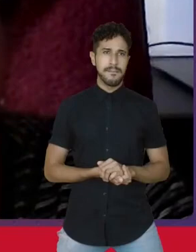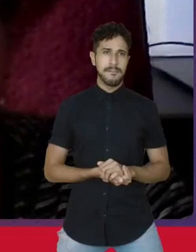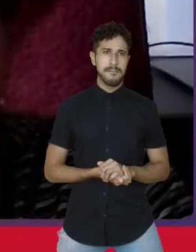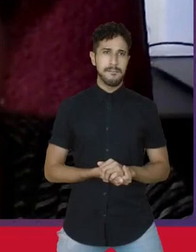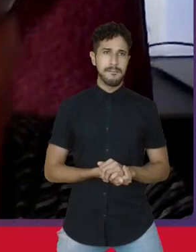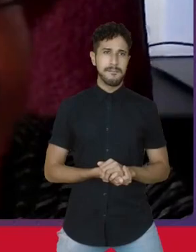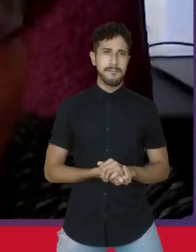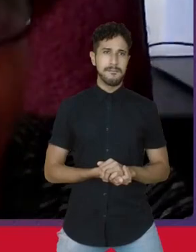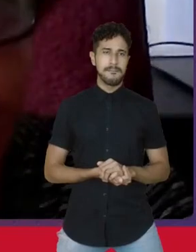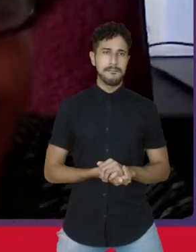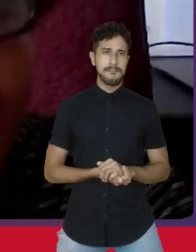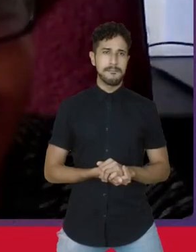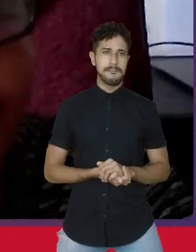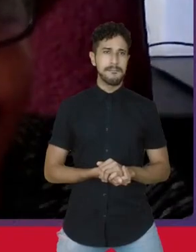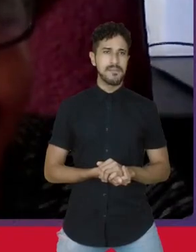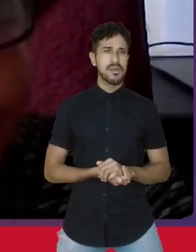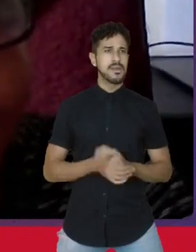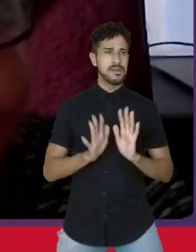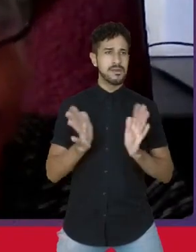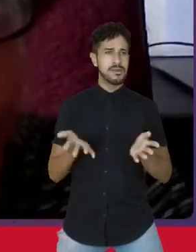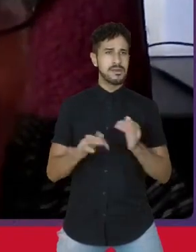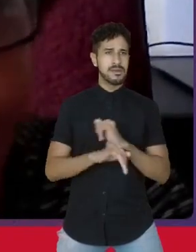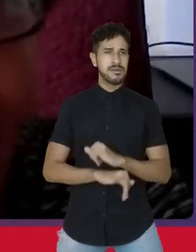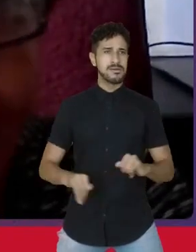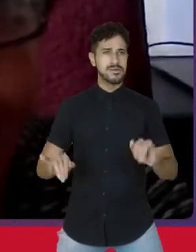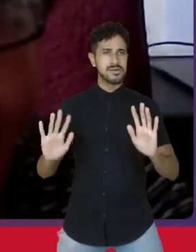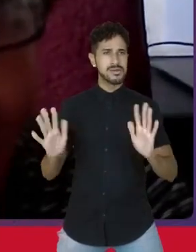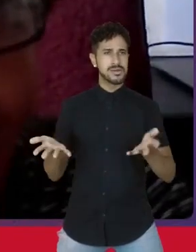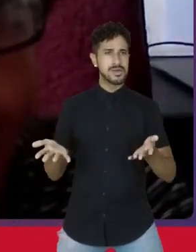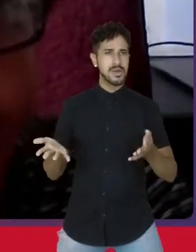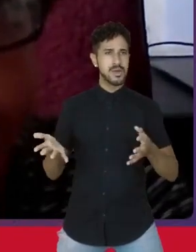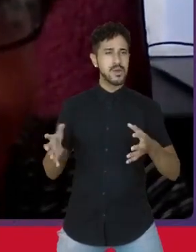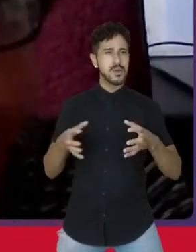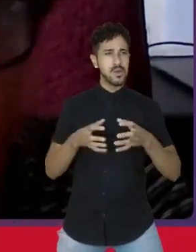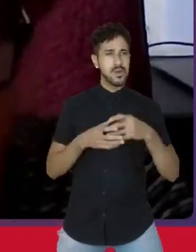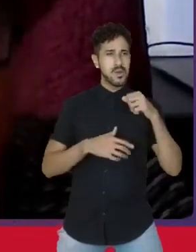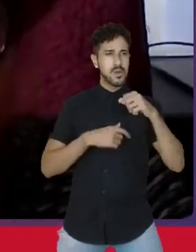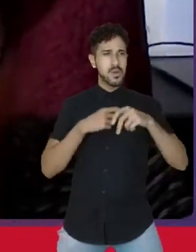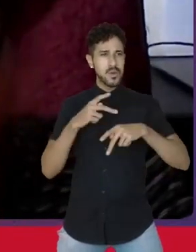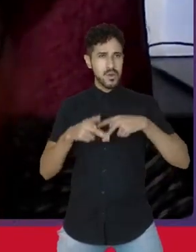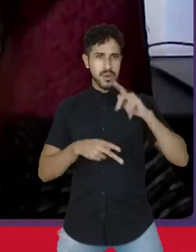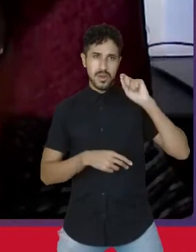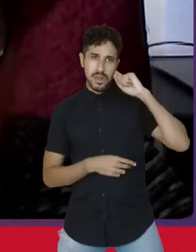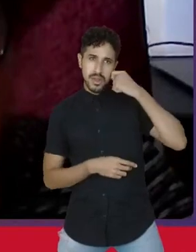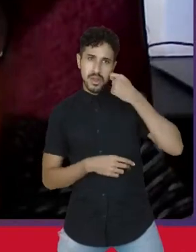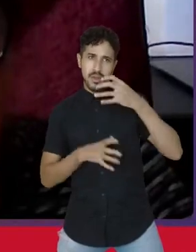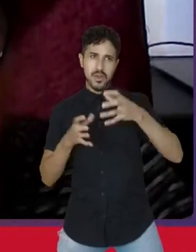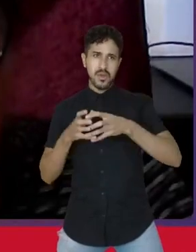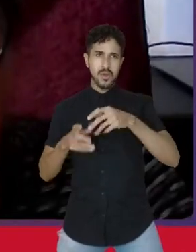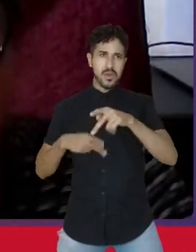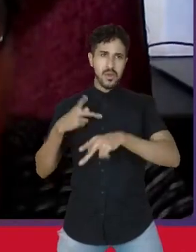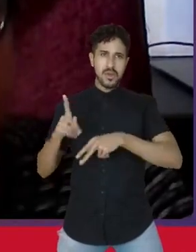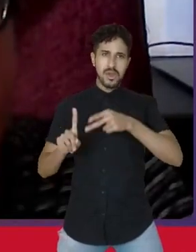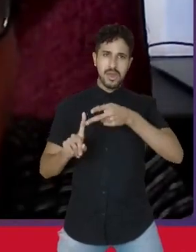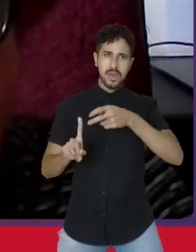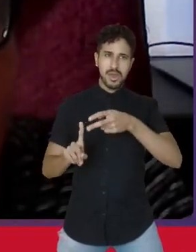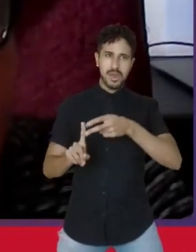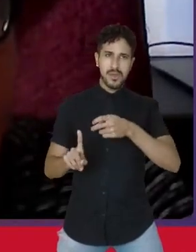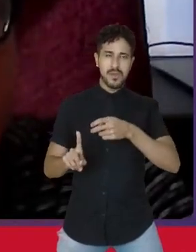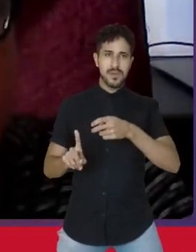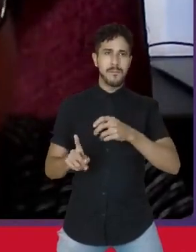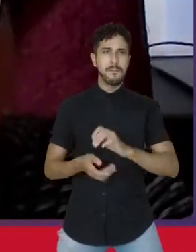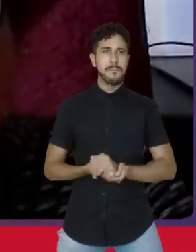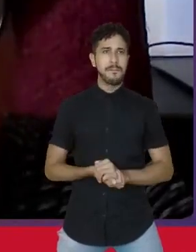já está anunciado o movimento negro, o movimento indígena, as